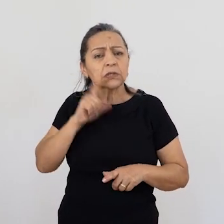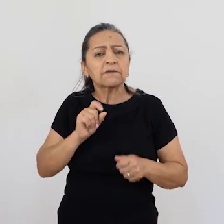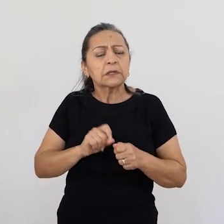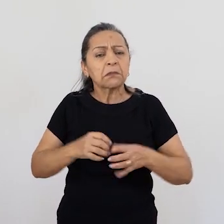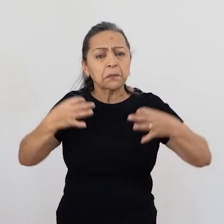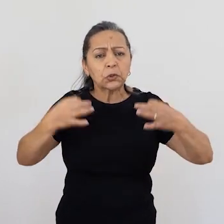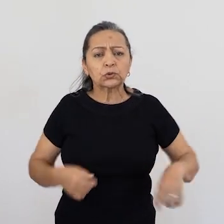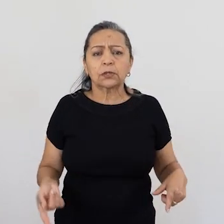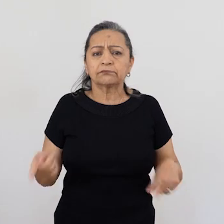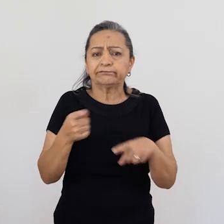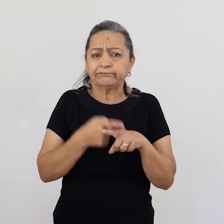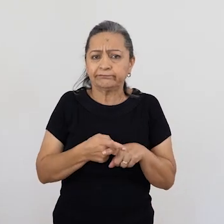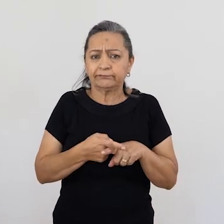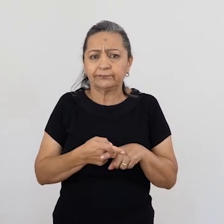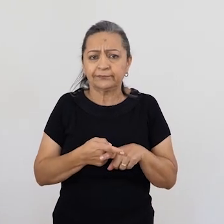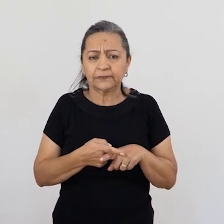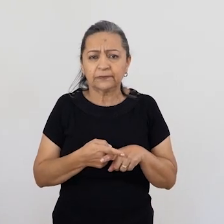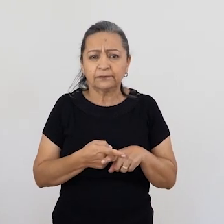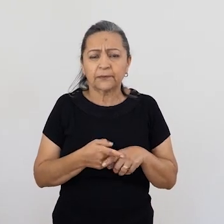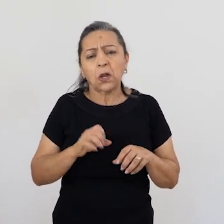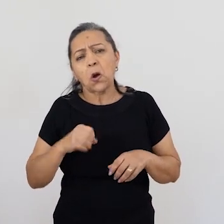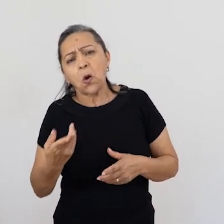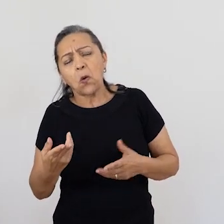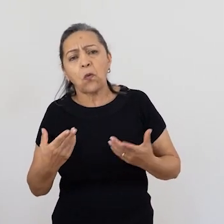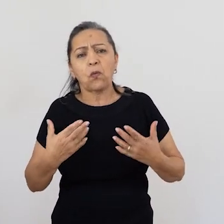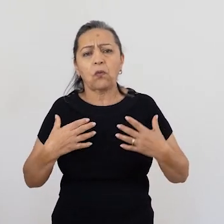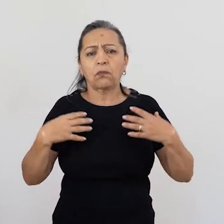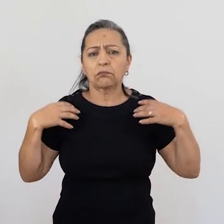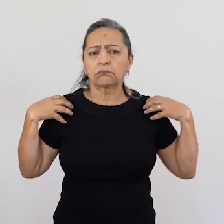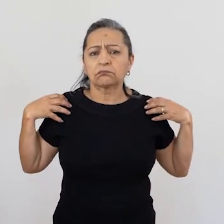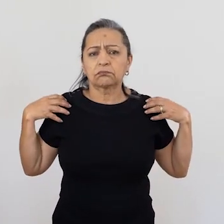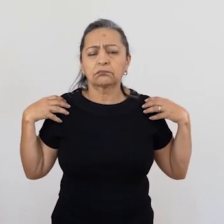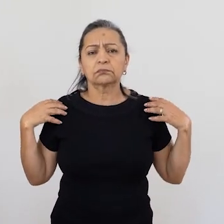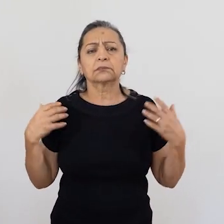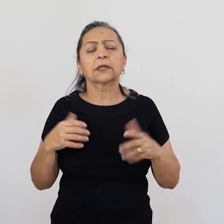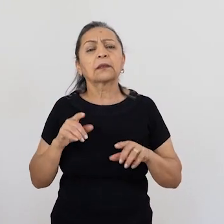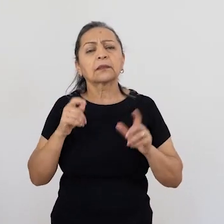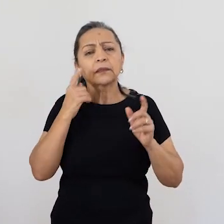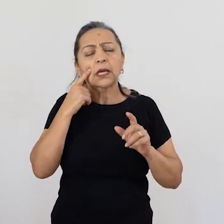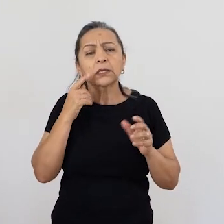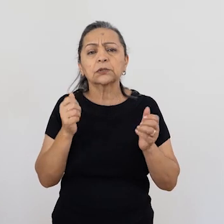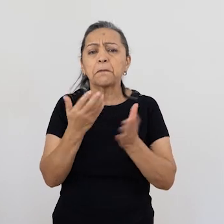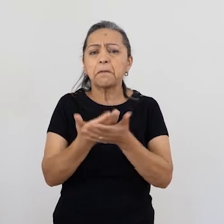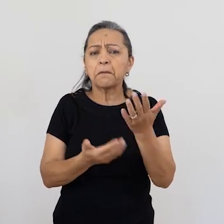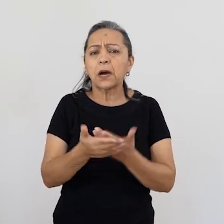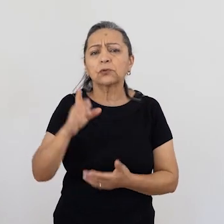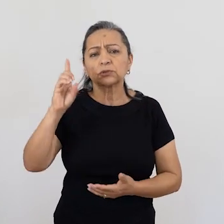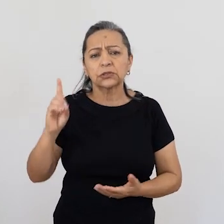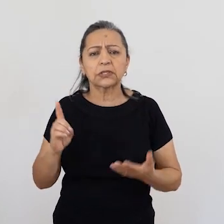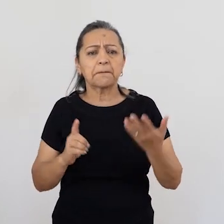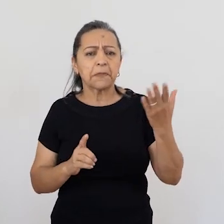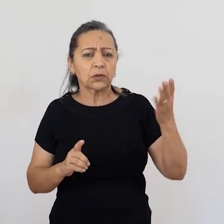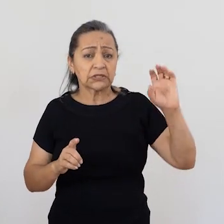você conseguir fazer a postura, que a gente chama, né, pernas cruzadas, ou o lótus, quem já pratica. E você